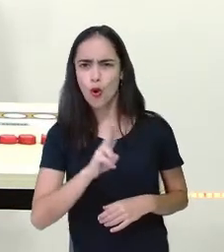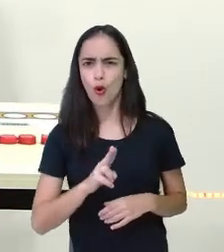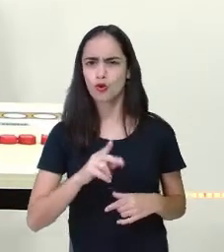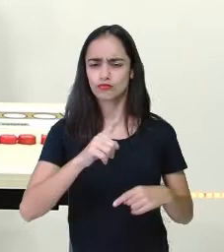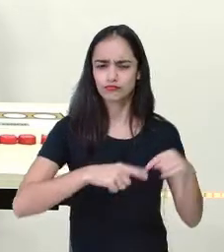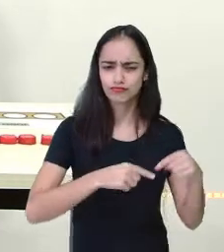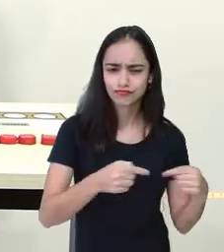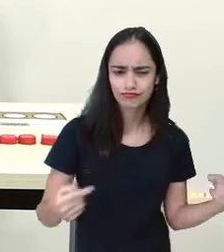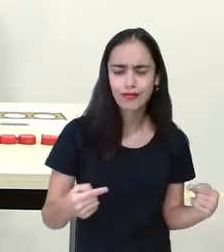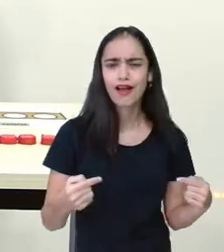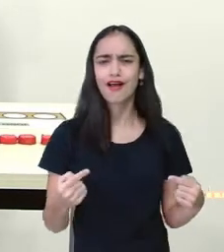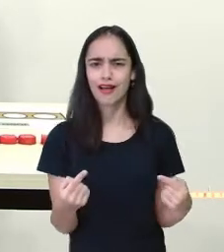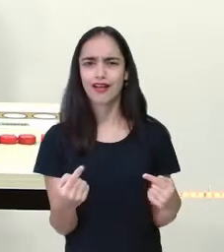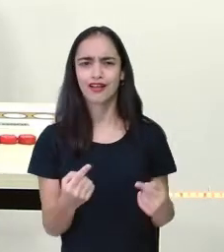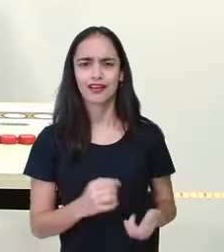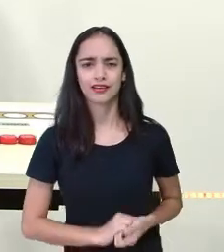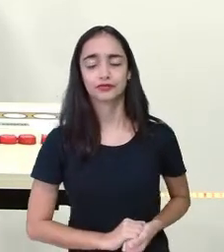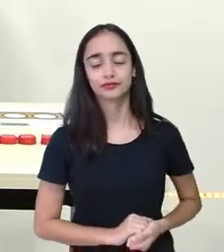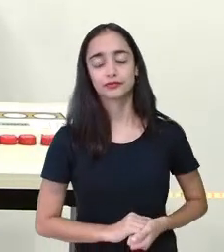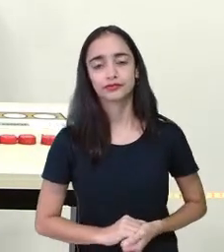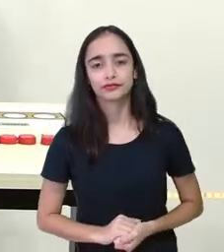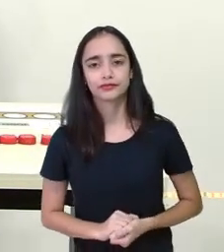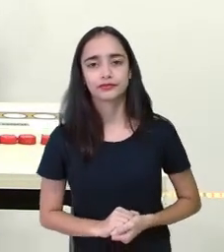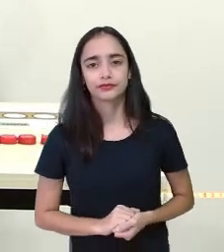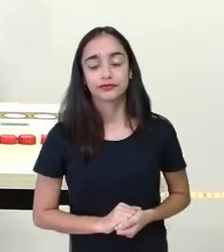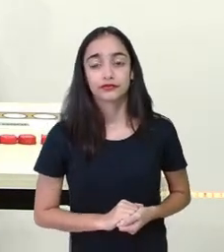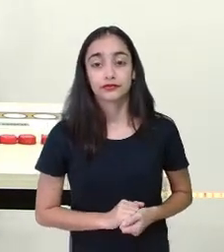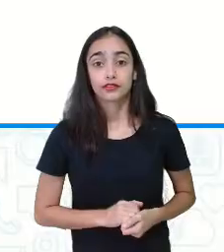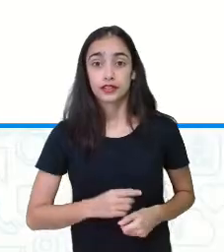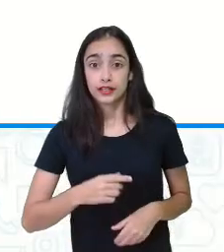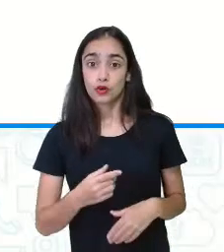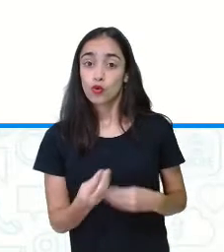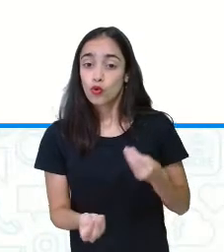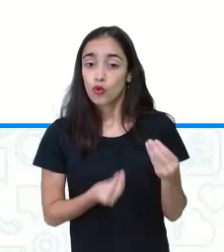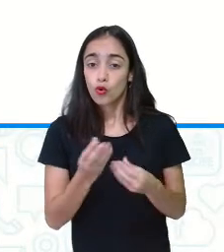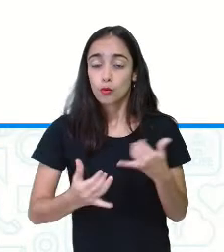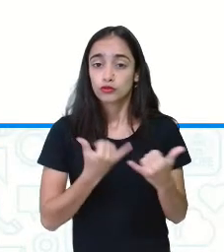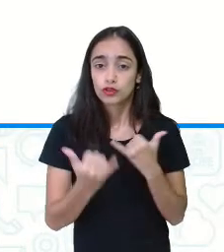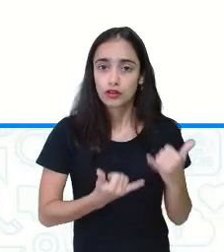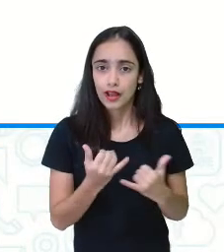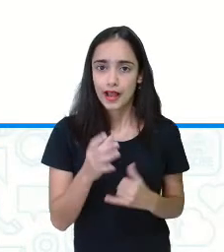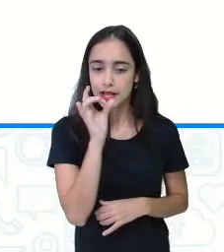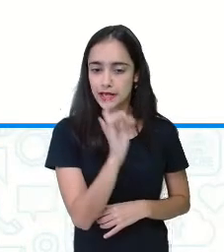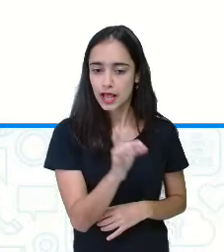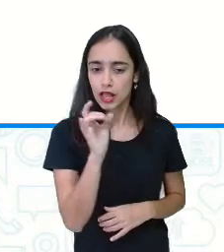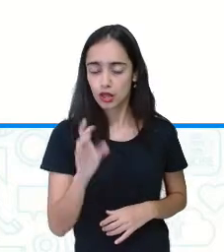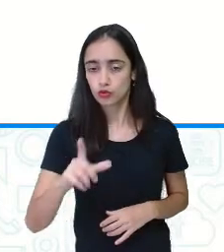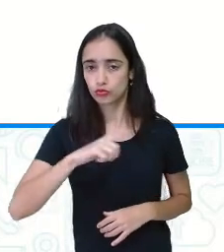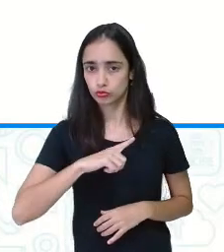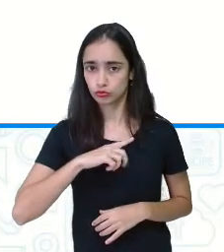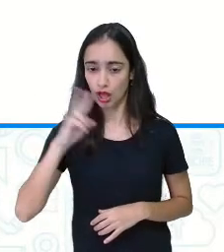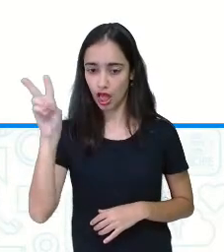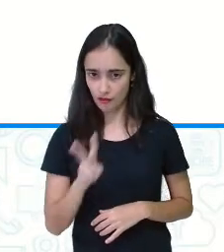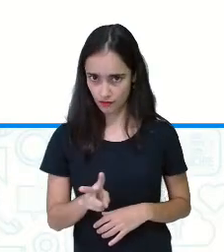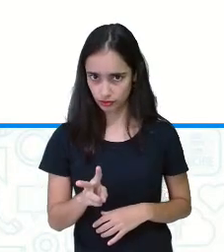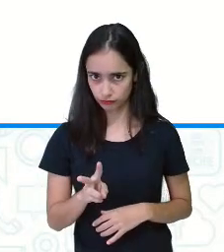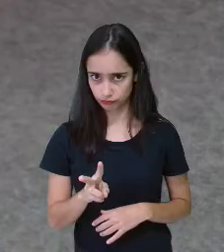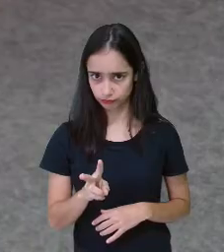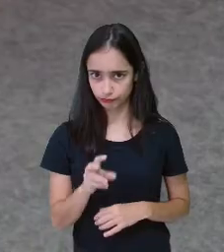E aí, como jogar? Na sua vez, cada participante, na sua vez, vai jogar o dado, certo?